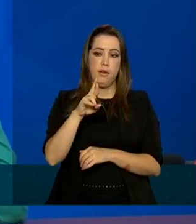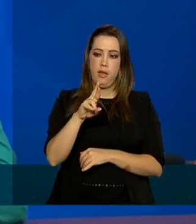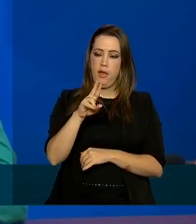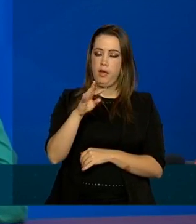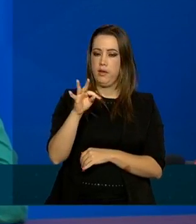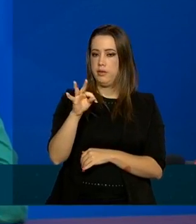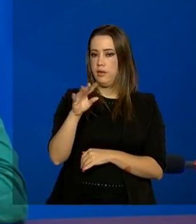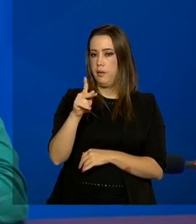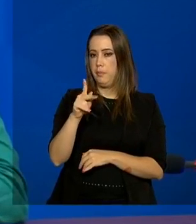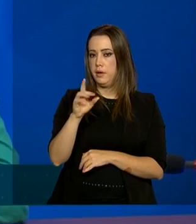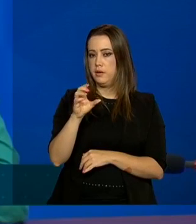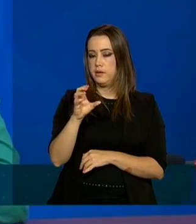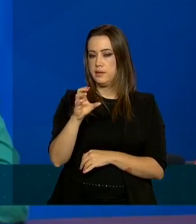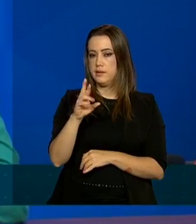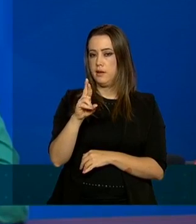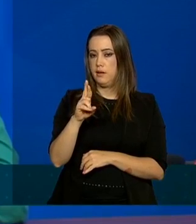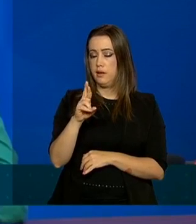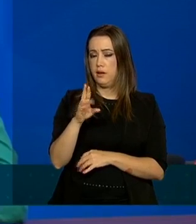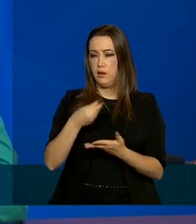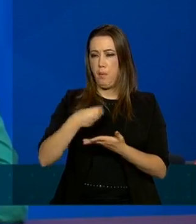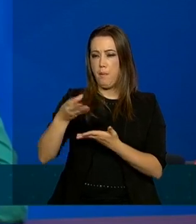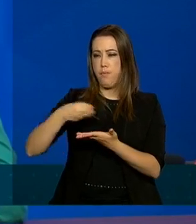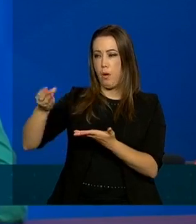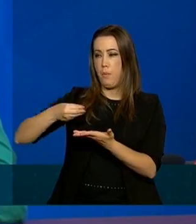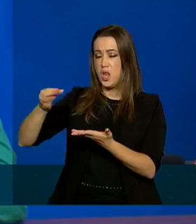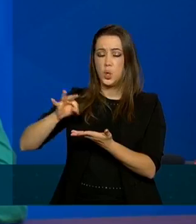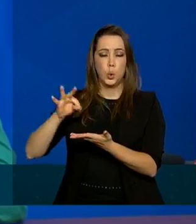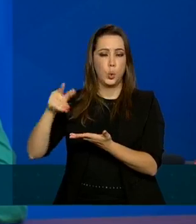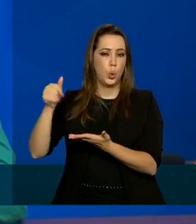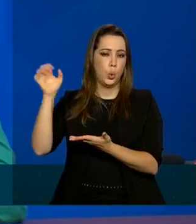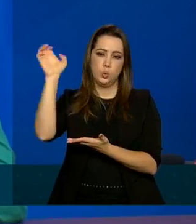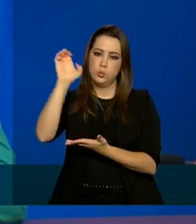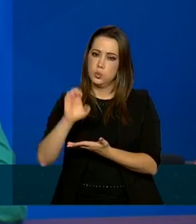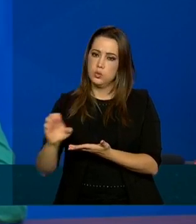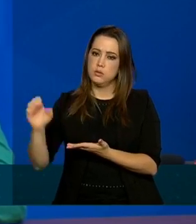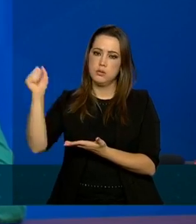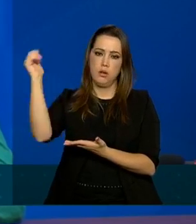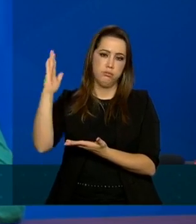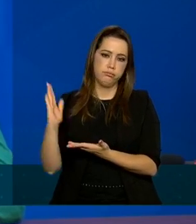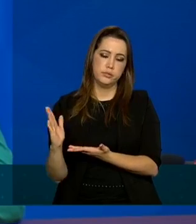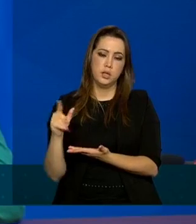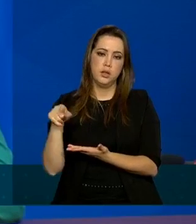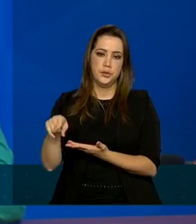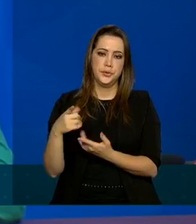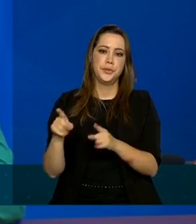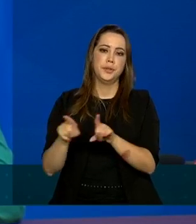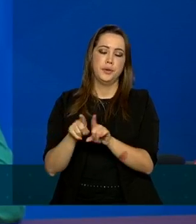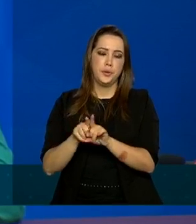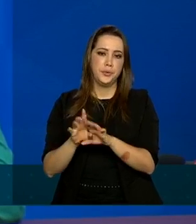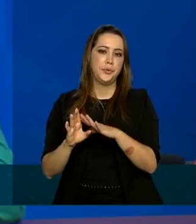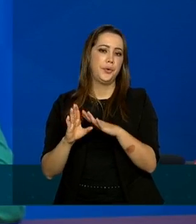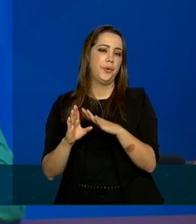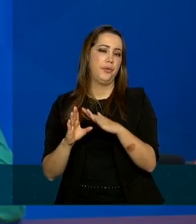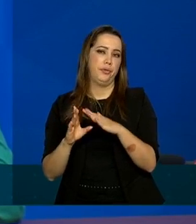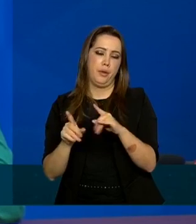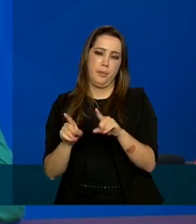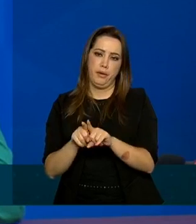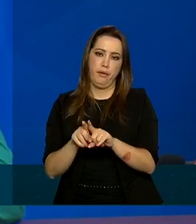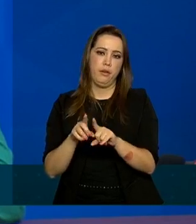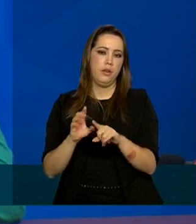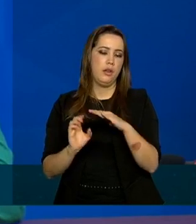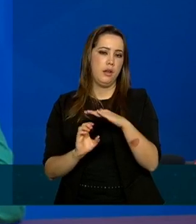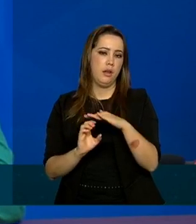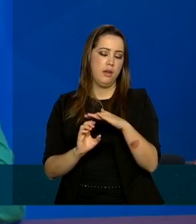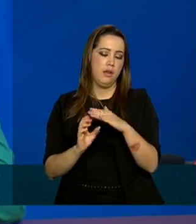distribuídos para todos os estados do Brasil isso inclui laboratórios públicos da rede